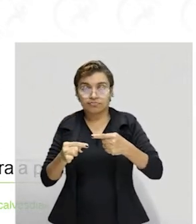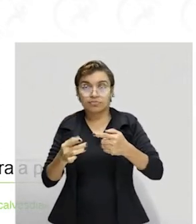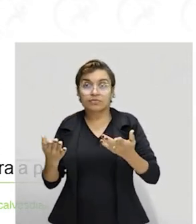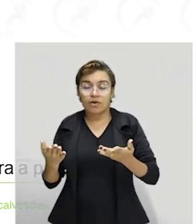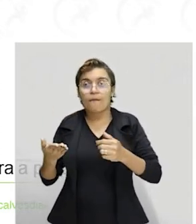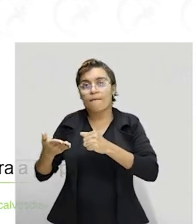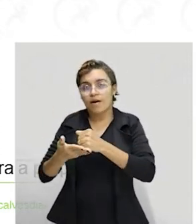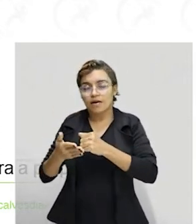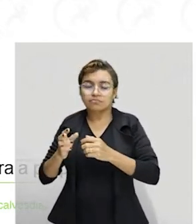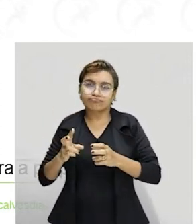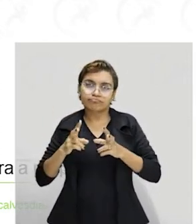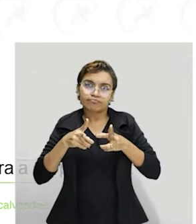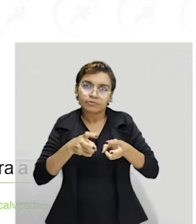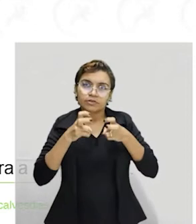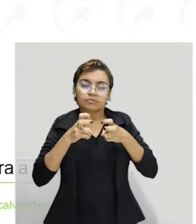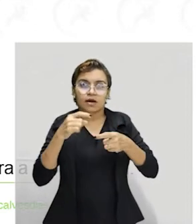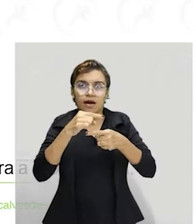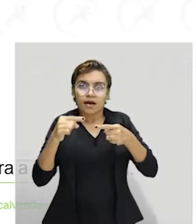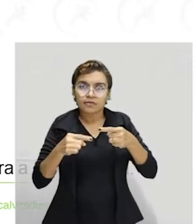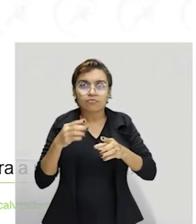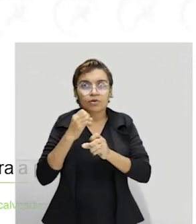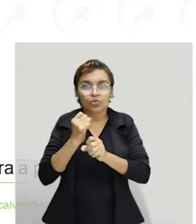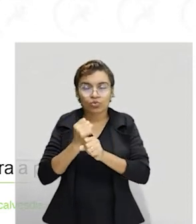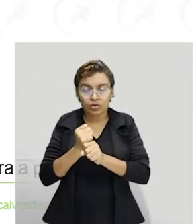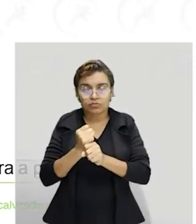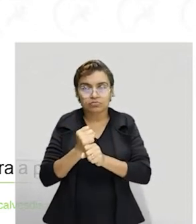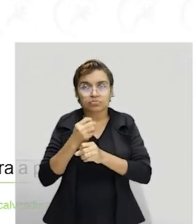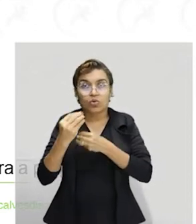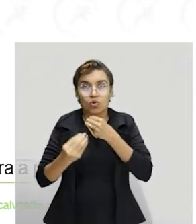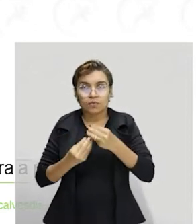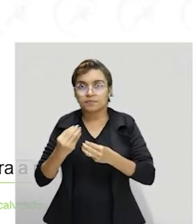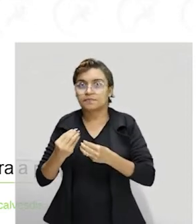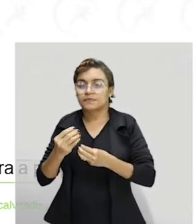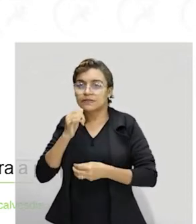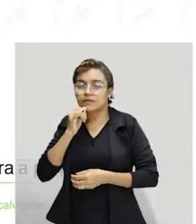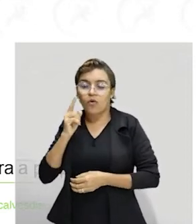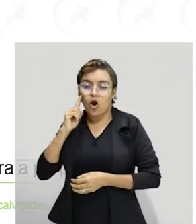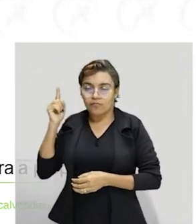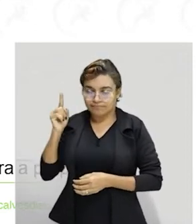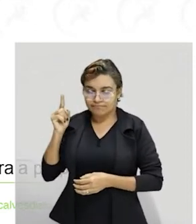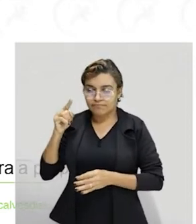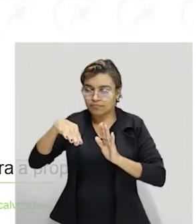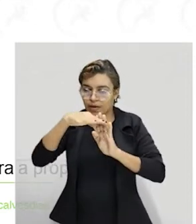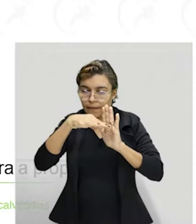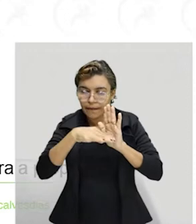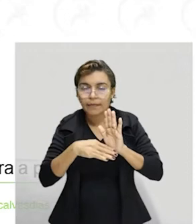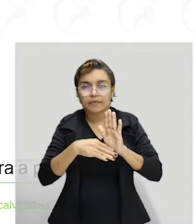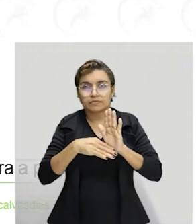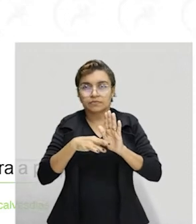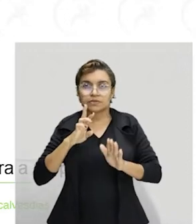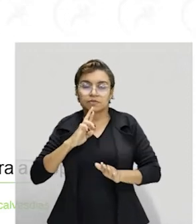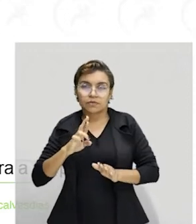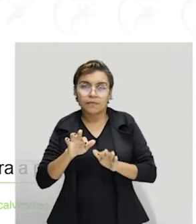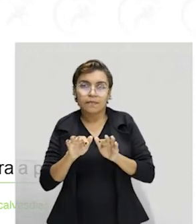base na razão e fazer os cálculos necessários. E que cálculos são esses? Gente, olha para esse processo de resolução. O que é que você está fazendo aqui